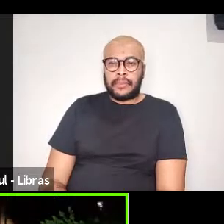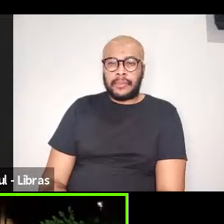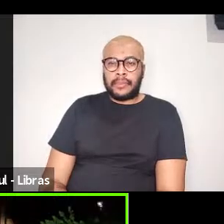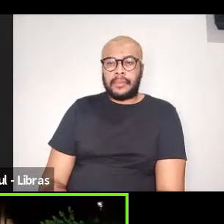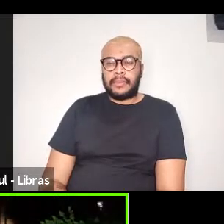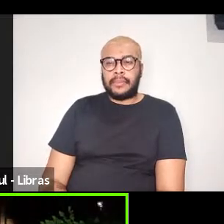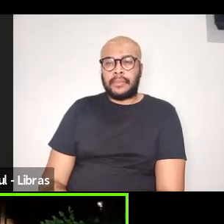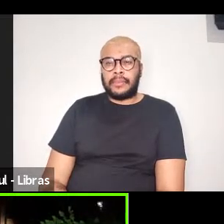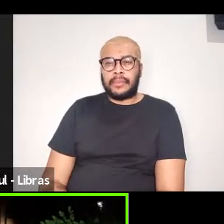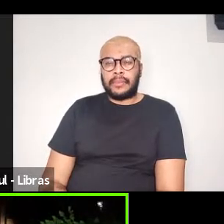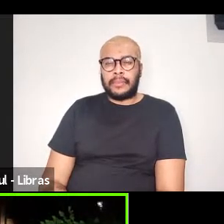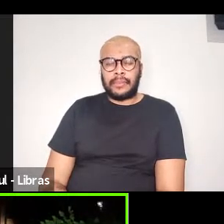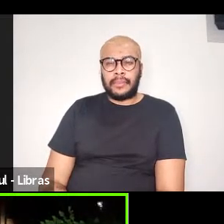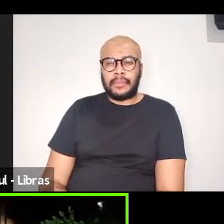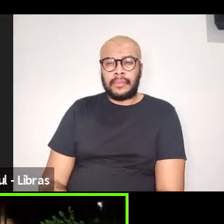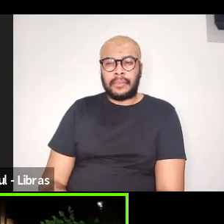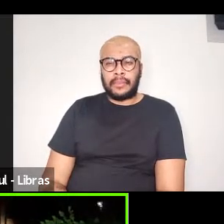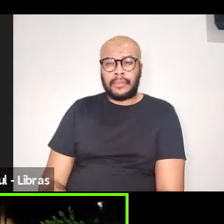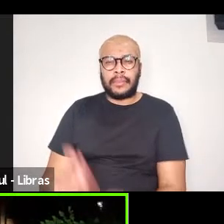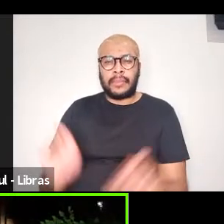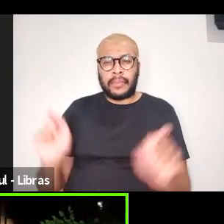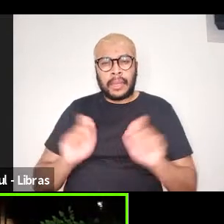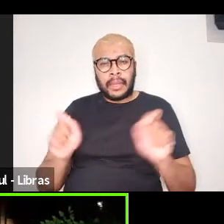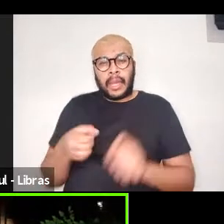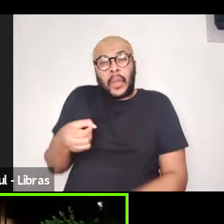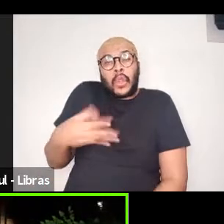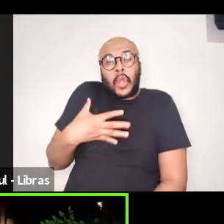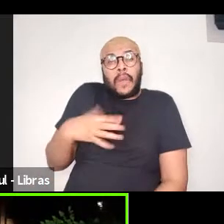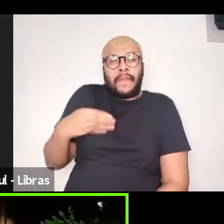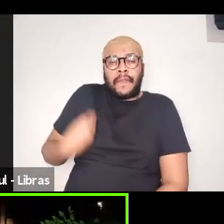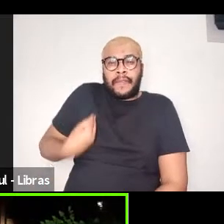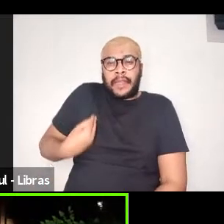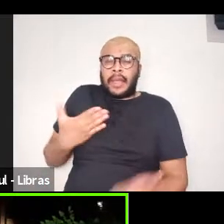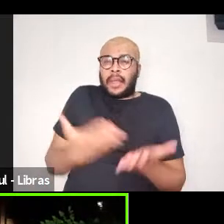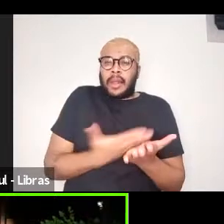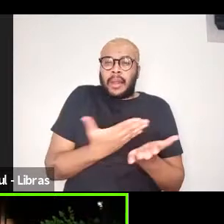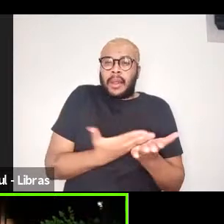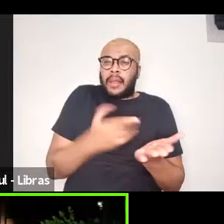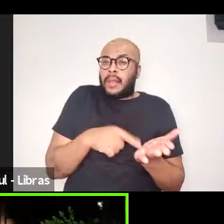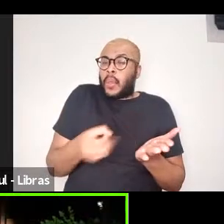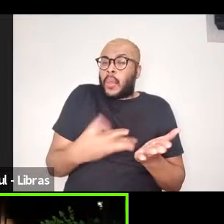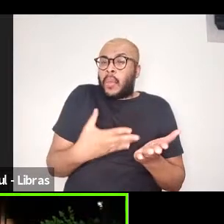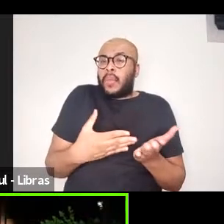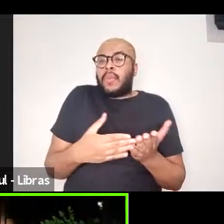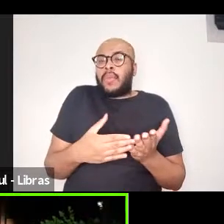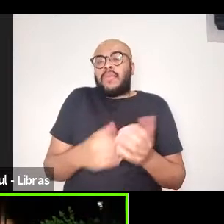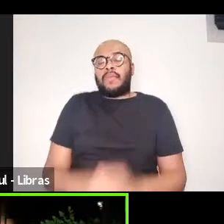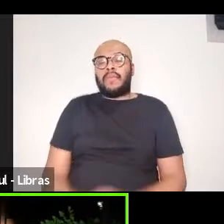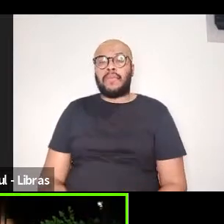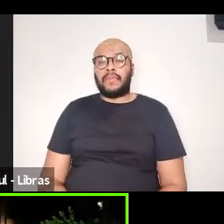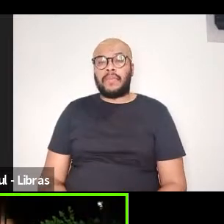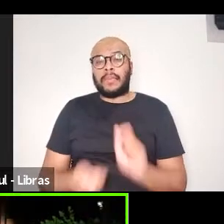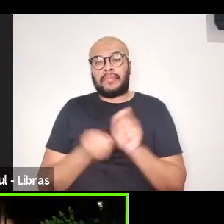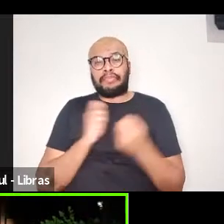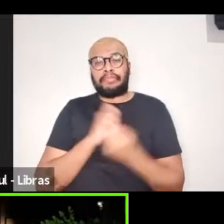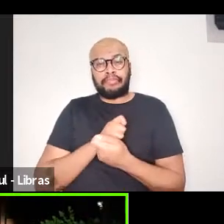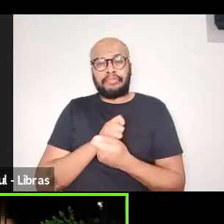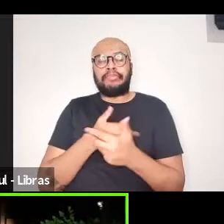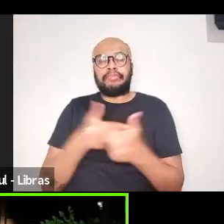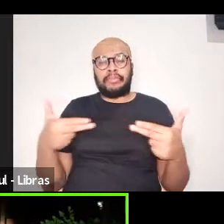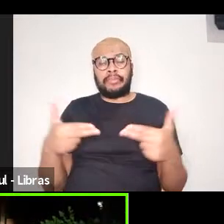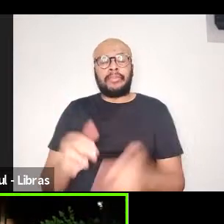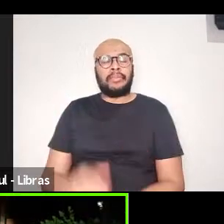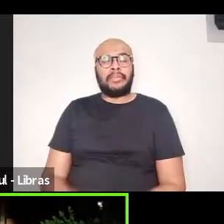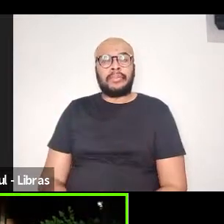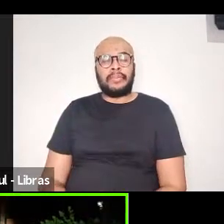transcriadora, daria uma nova vida ao livro, remontando o seu arquivo. É